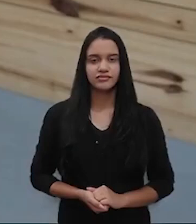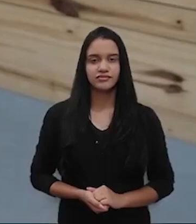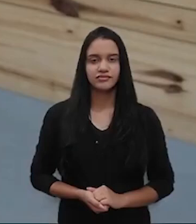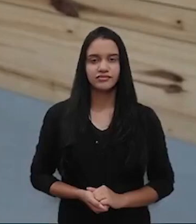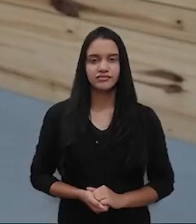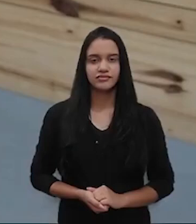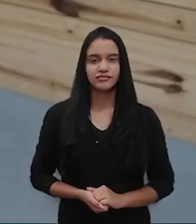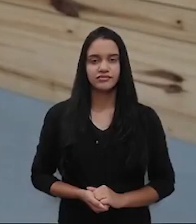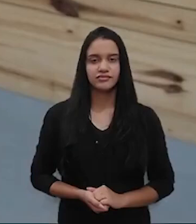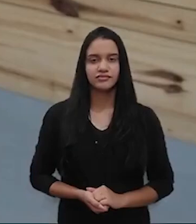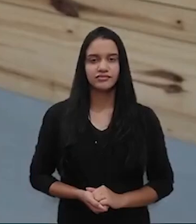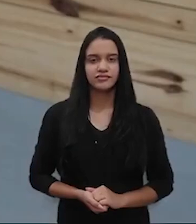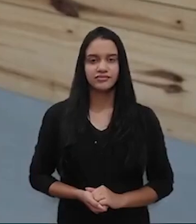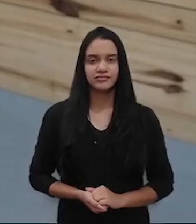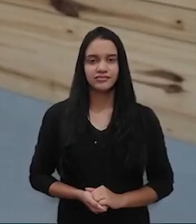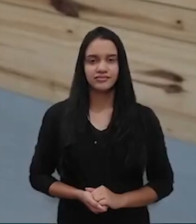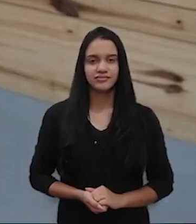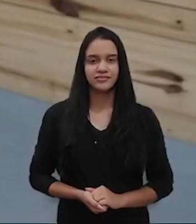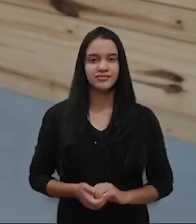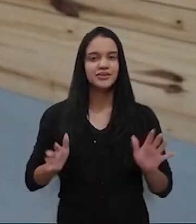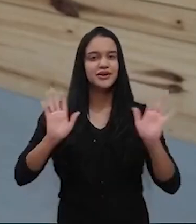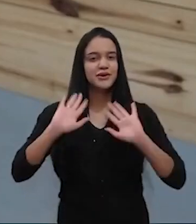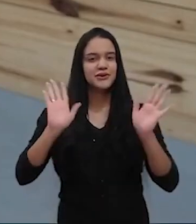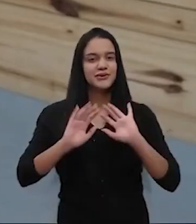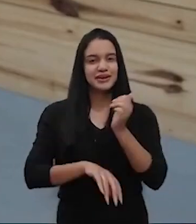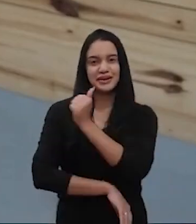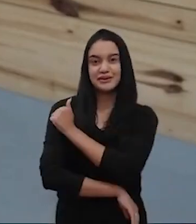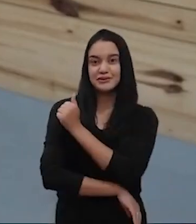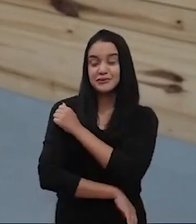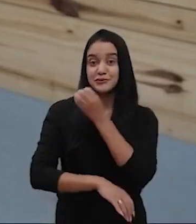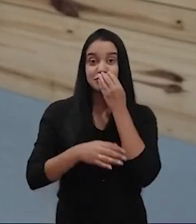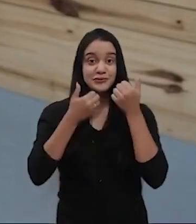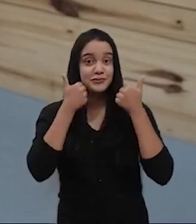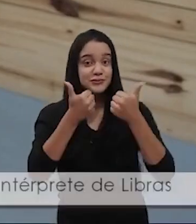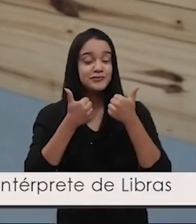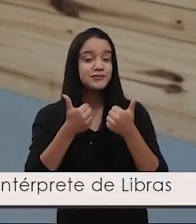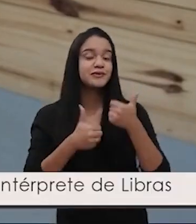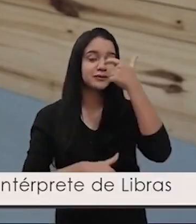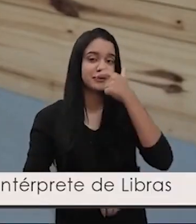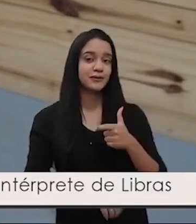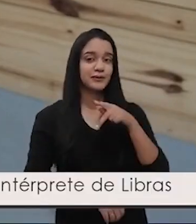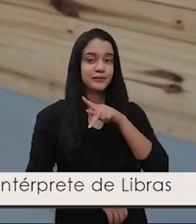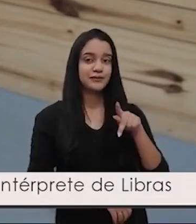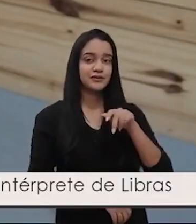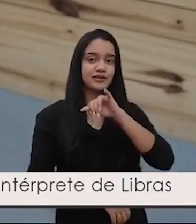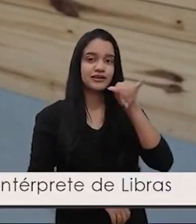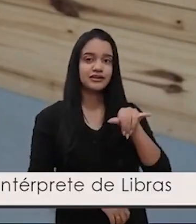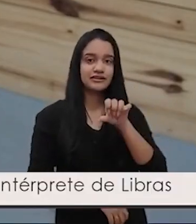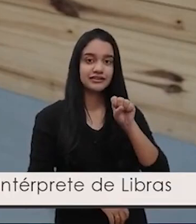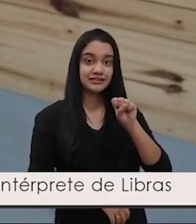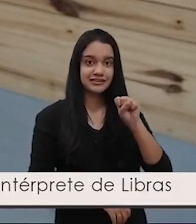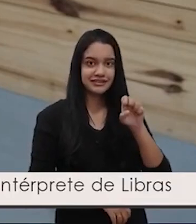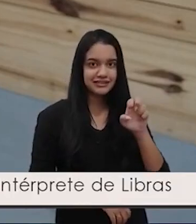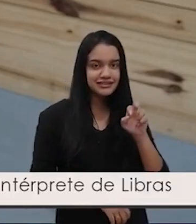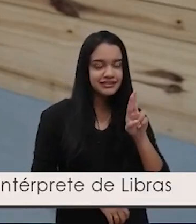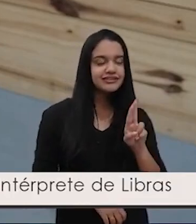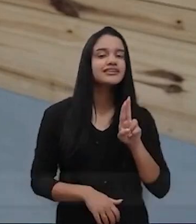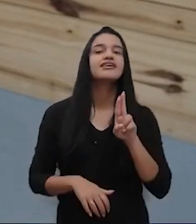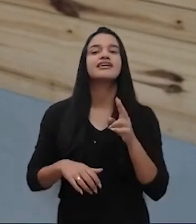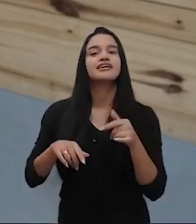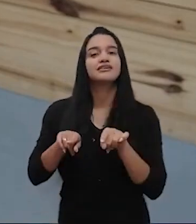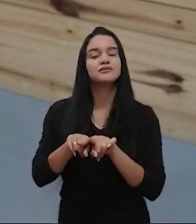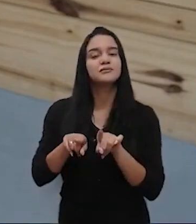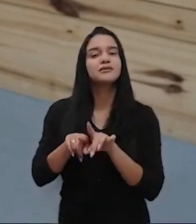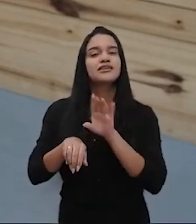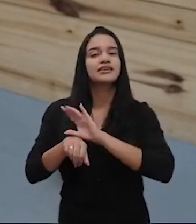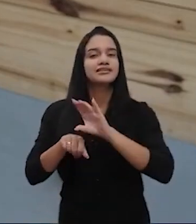há uma janela de libras. Olá, estudante, tudo bem? Professor Gessé Barbosa na área, na disciplina de Empreendedorismo e